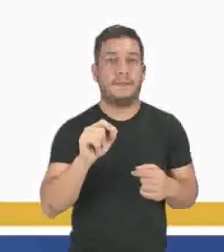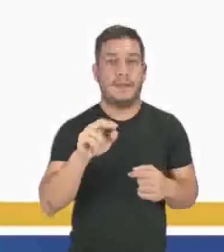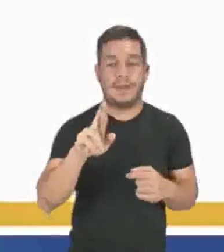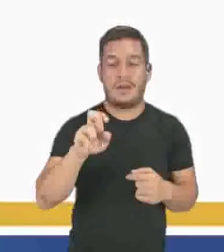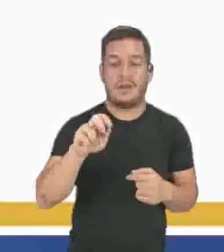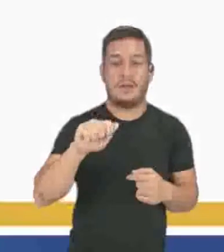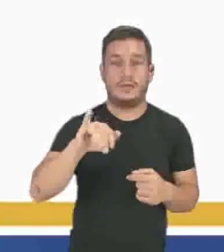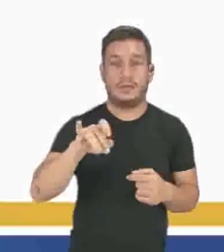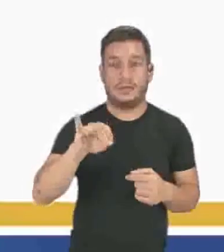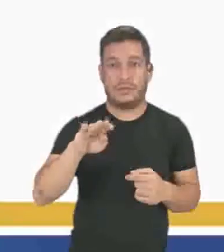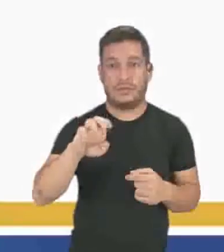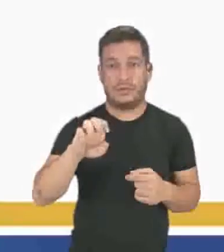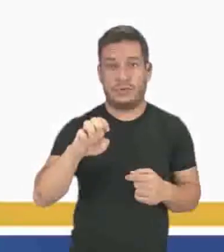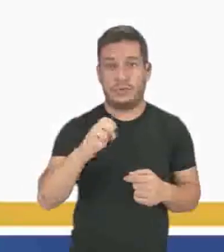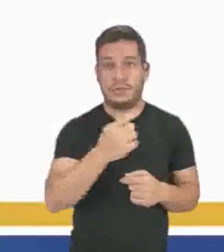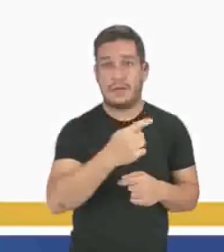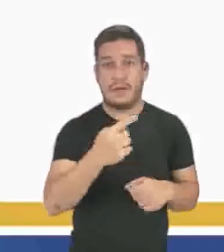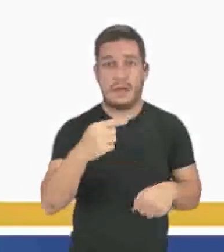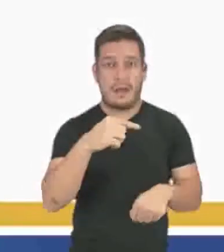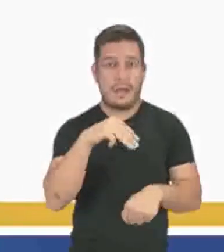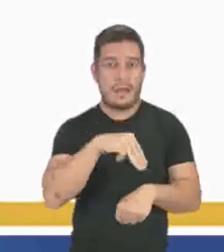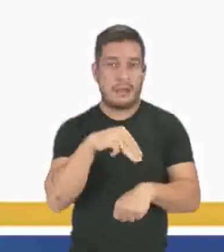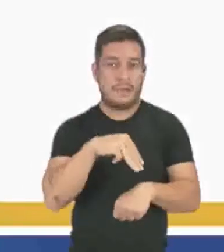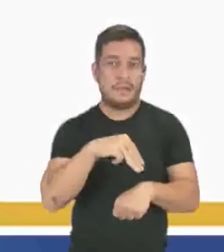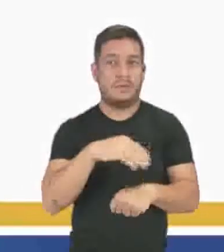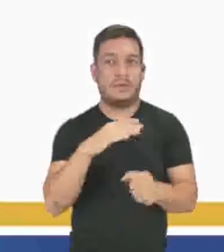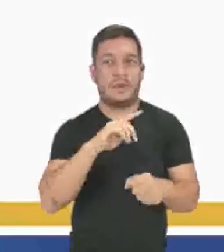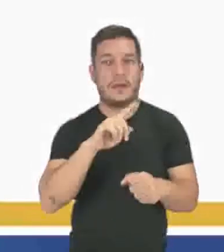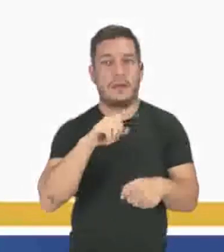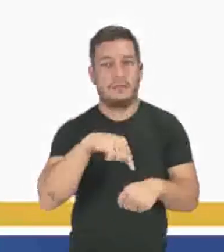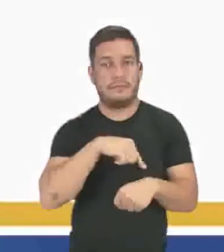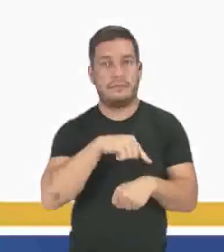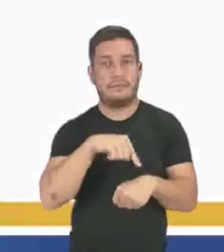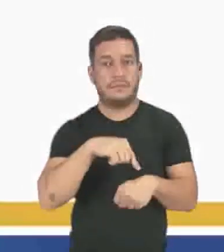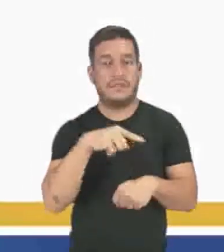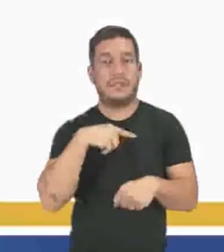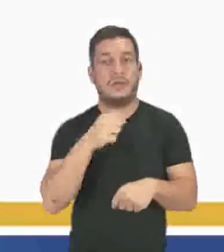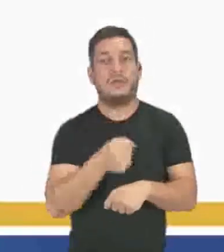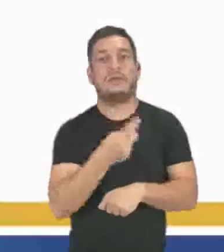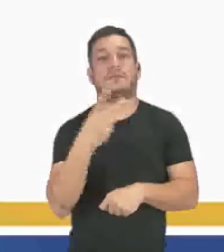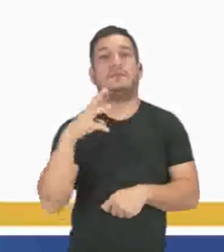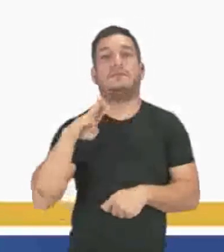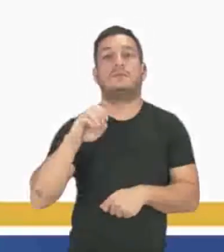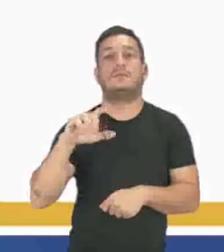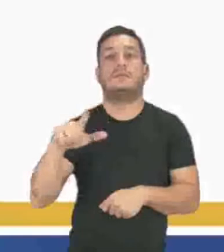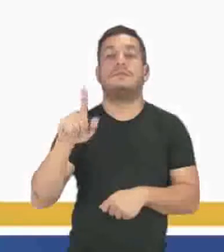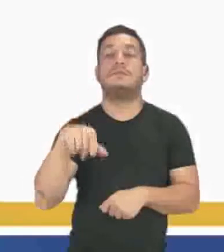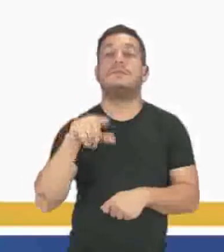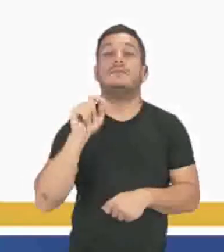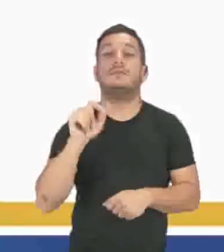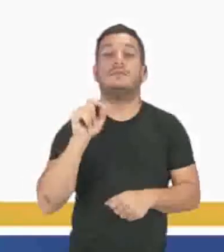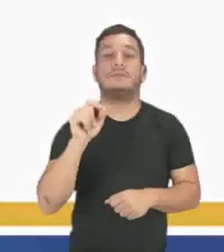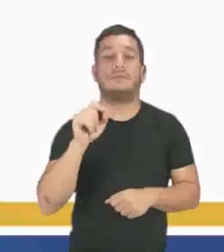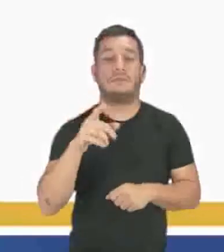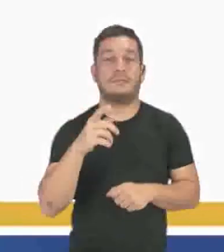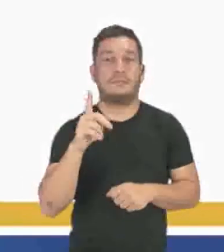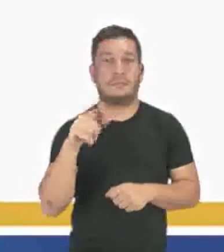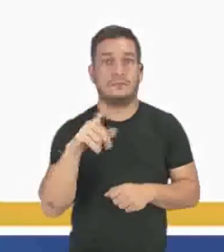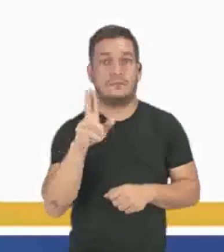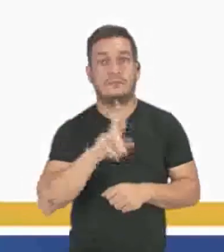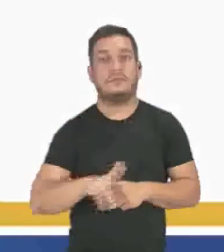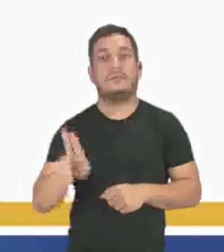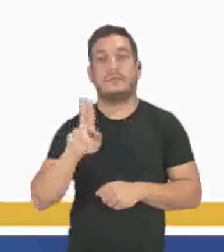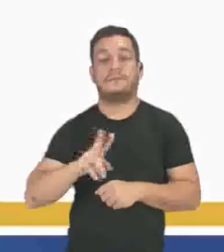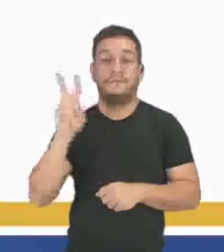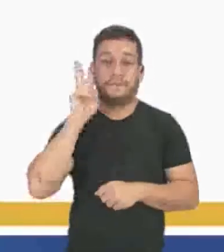reagente e a cada minuto nós temos aqui a quantidade em mols que foi consumido.